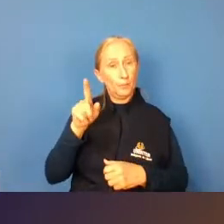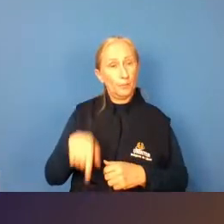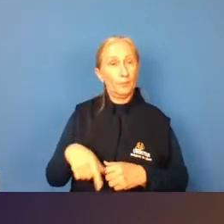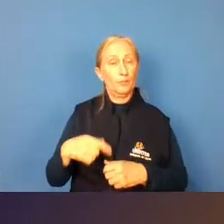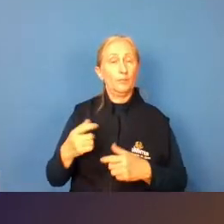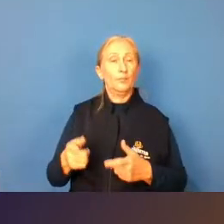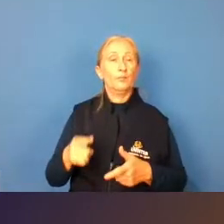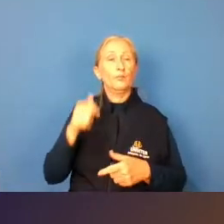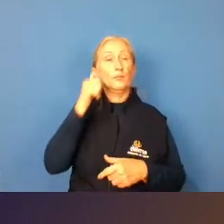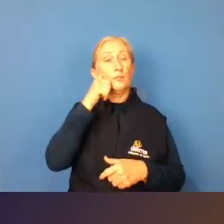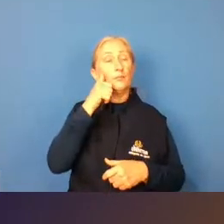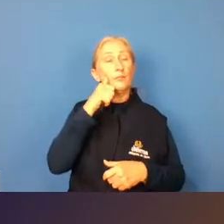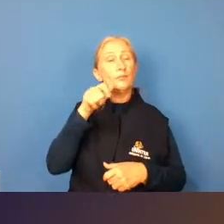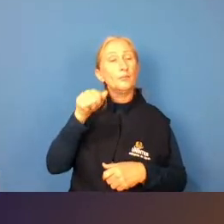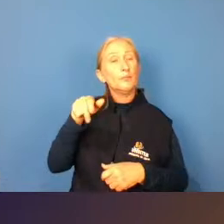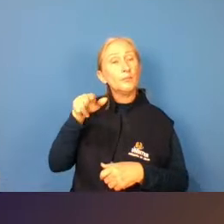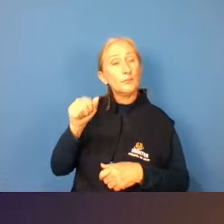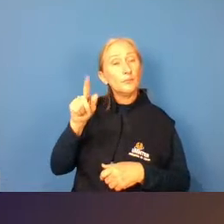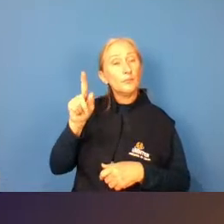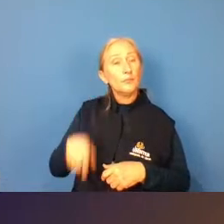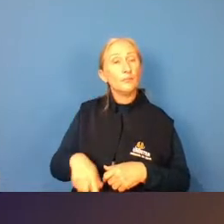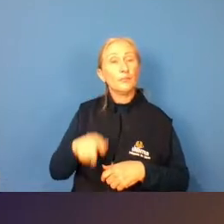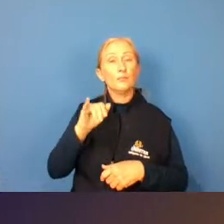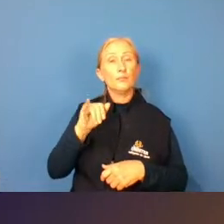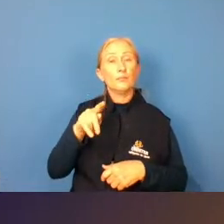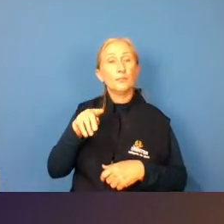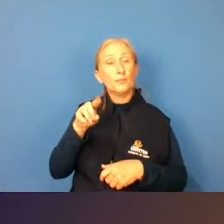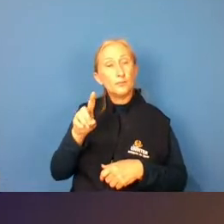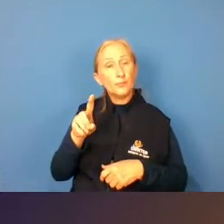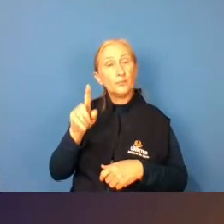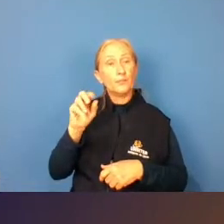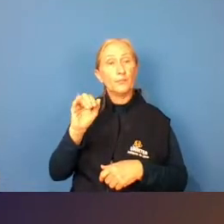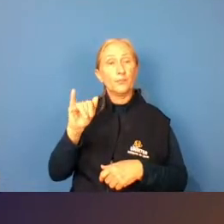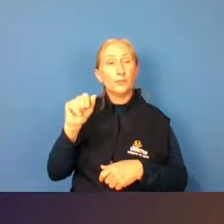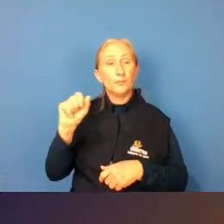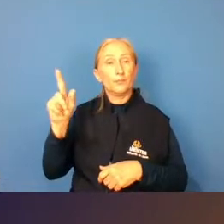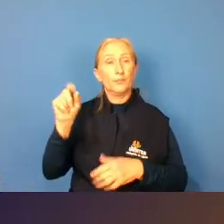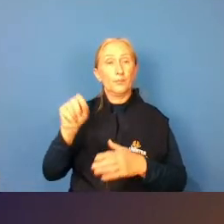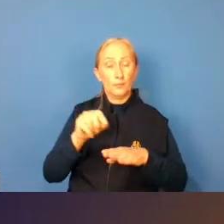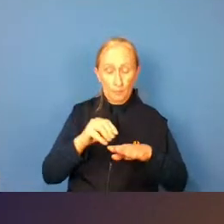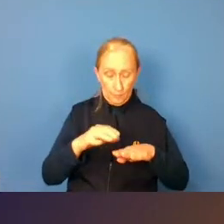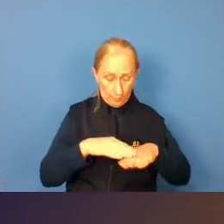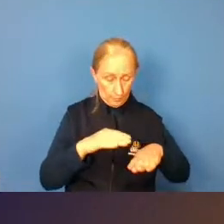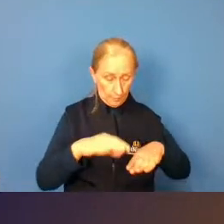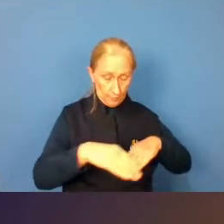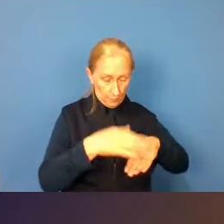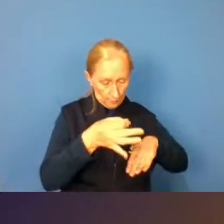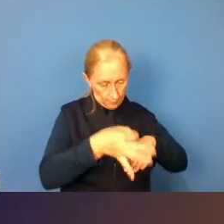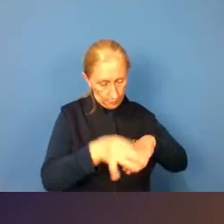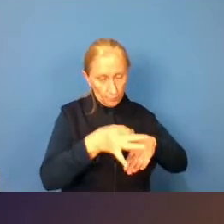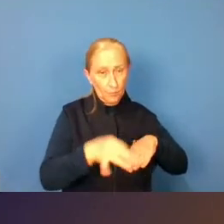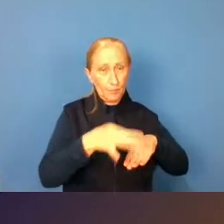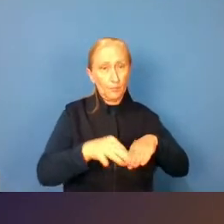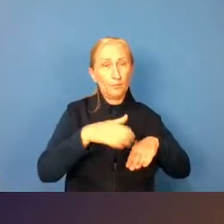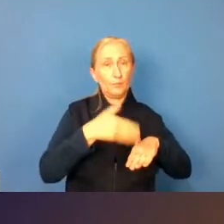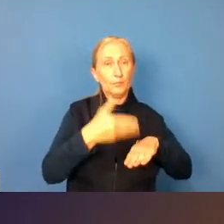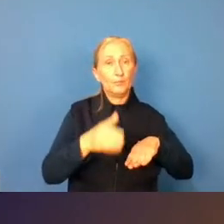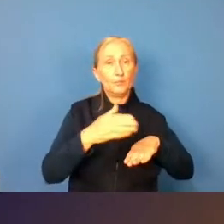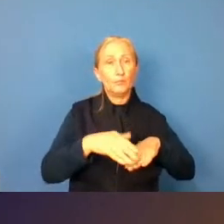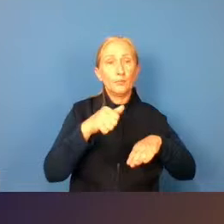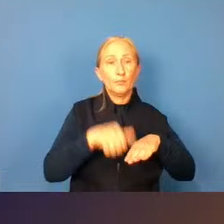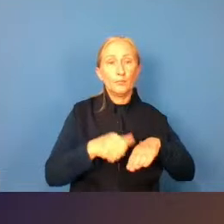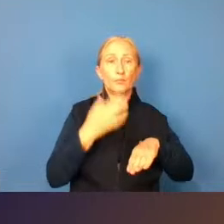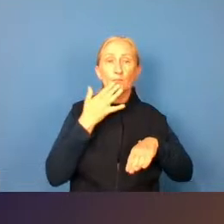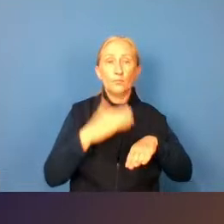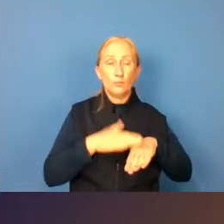bailarina que a Ana comentou a Ingrid Silva ela pintava né as sapatilhas dela com tinta para ficar da